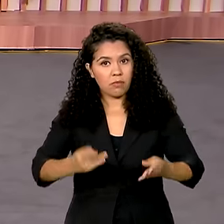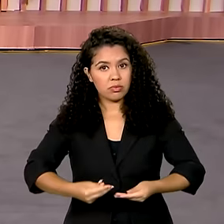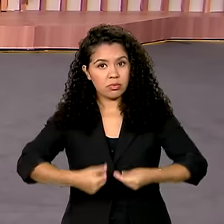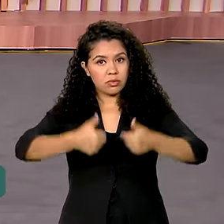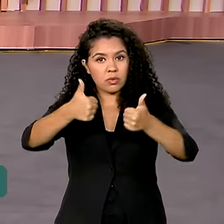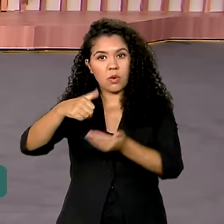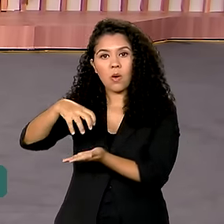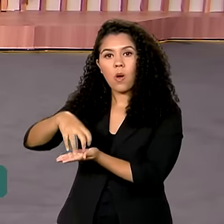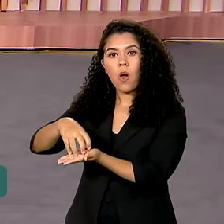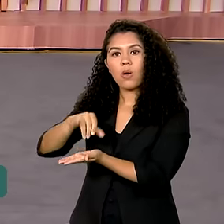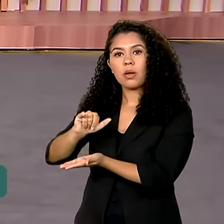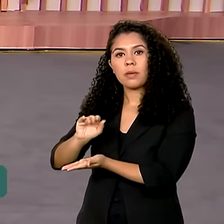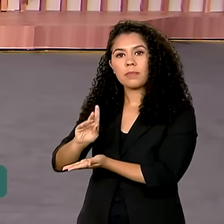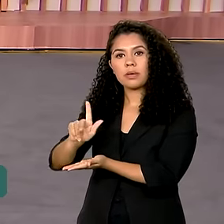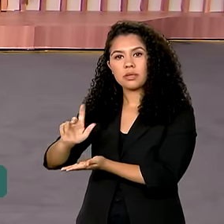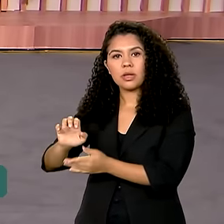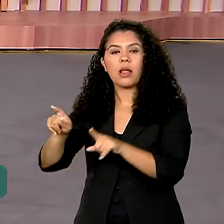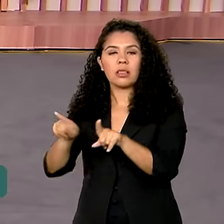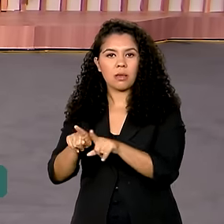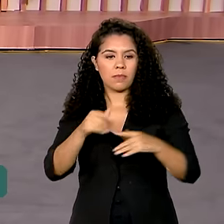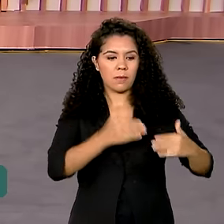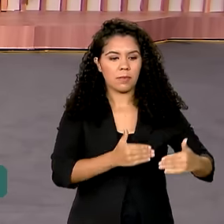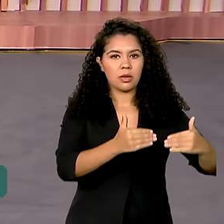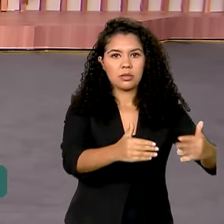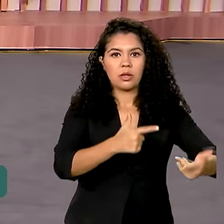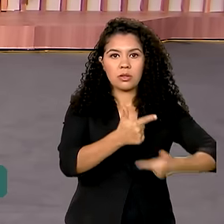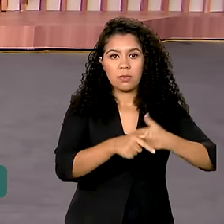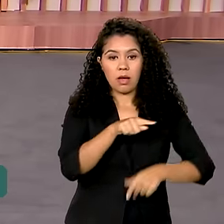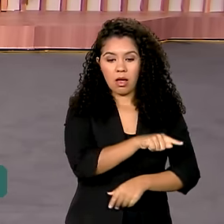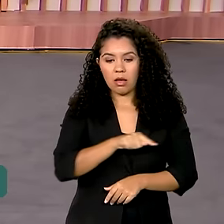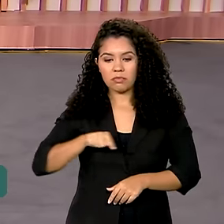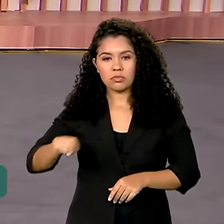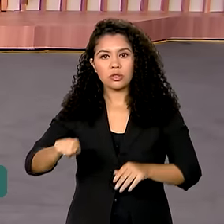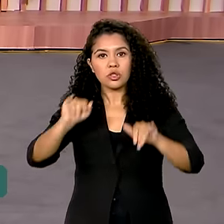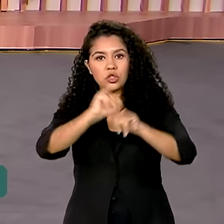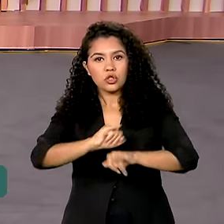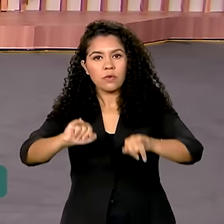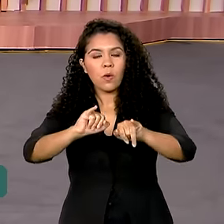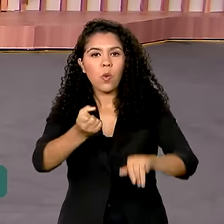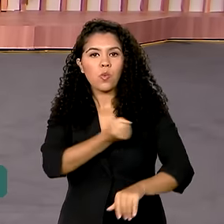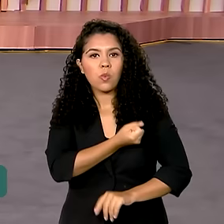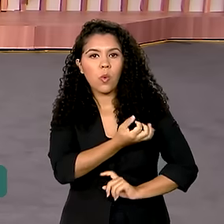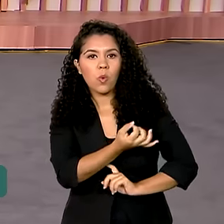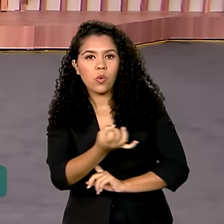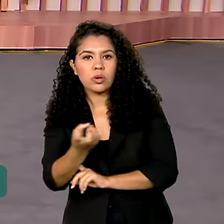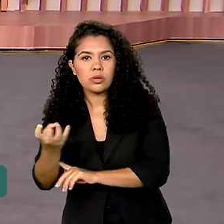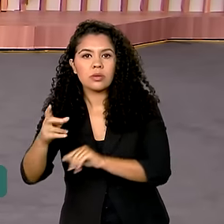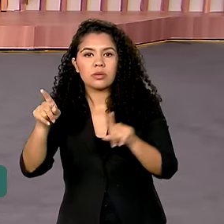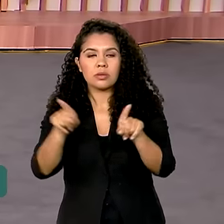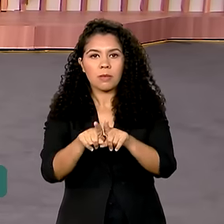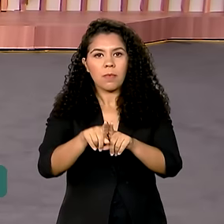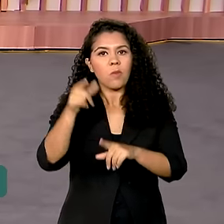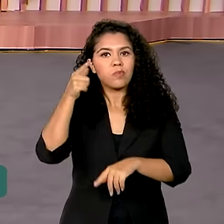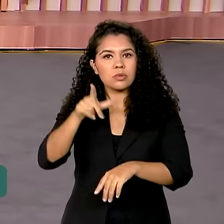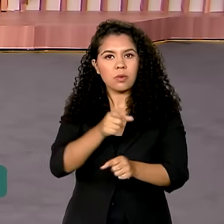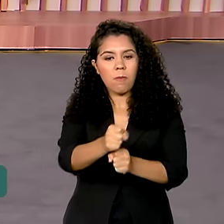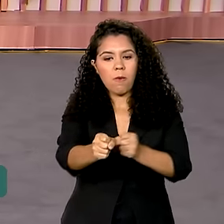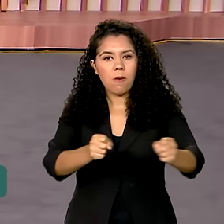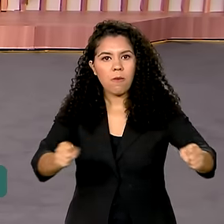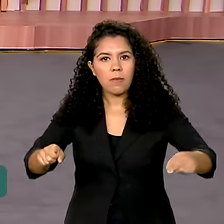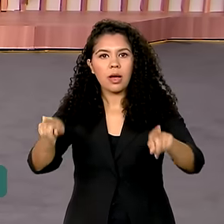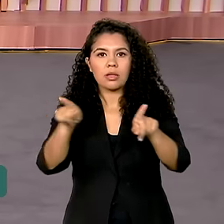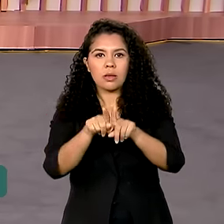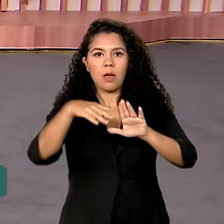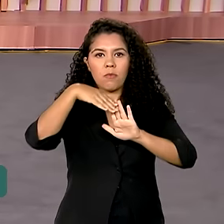IBGE e o Ministério do Trabalho divulgaram números que mostram a geração de vagas, queda na desocupação e aumento na